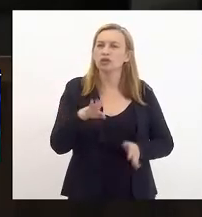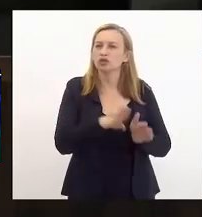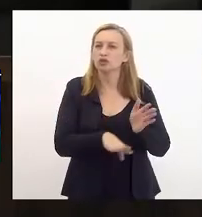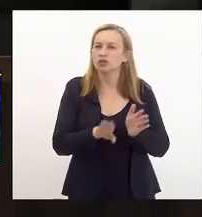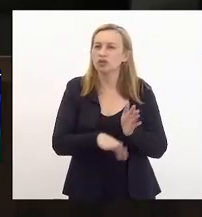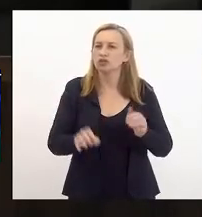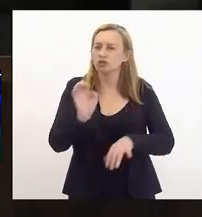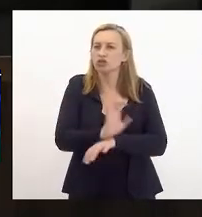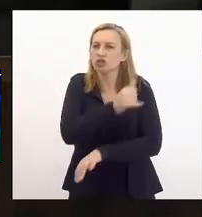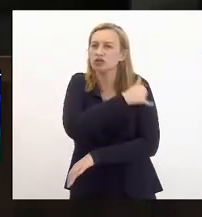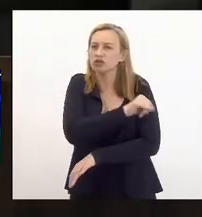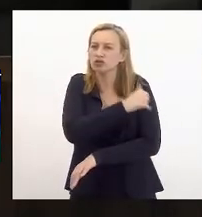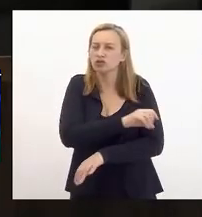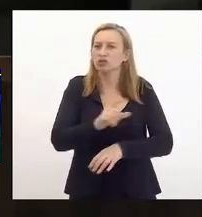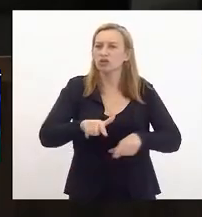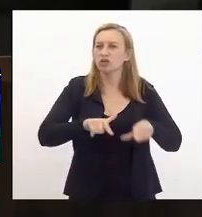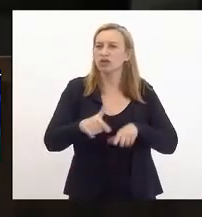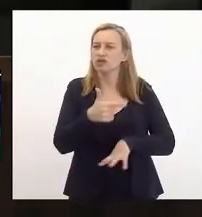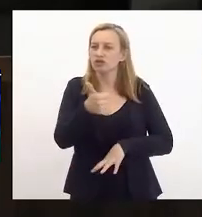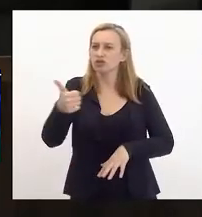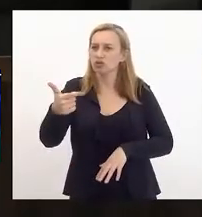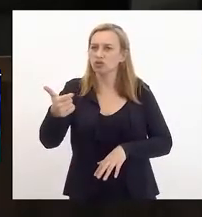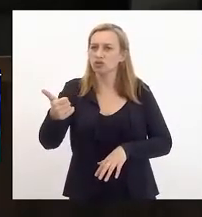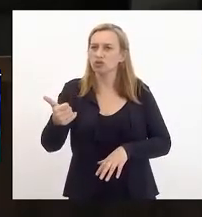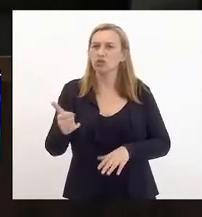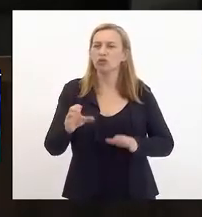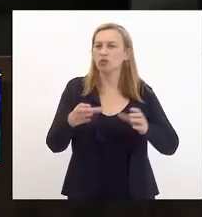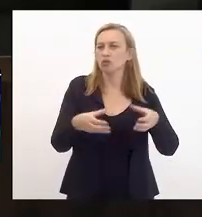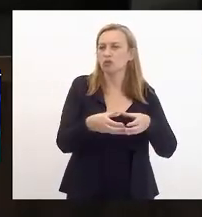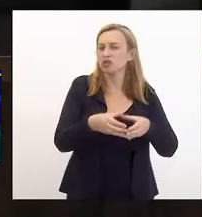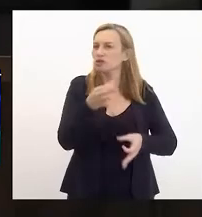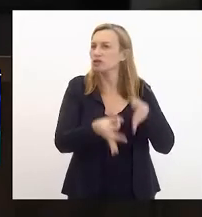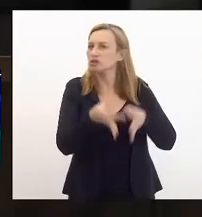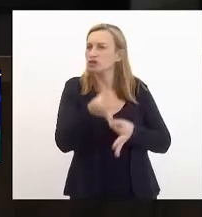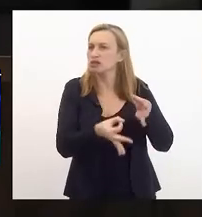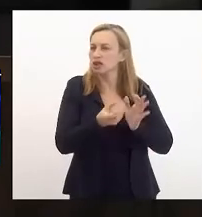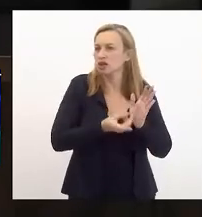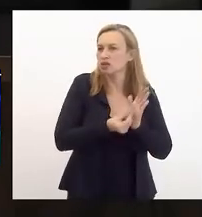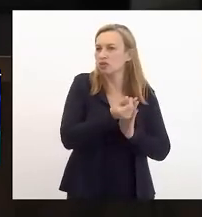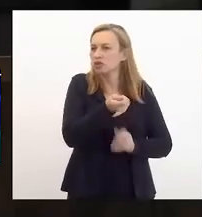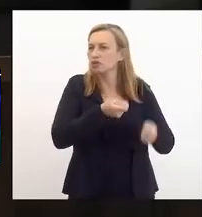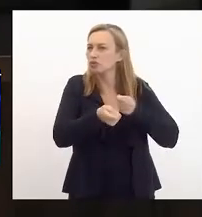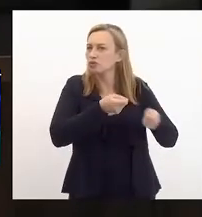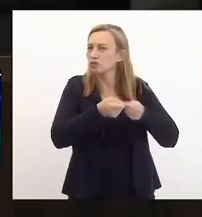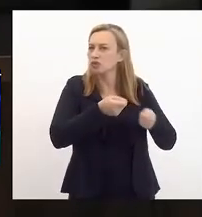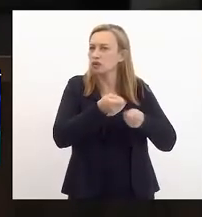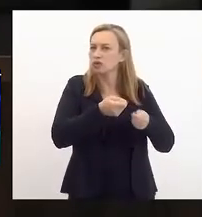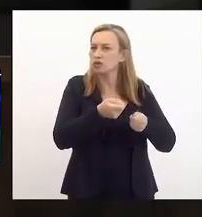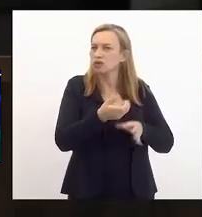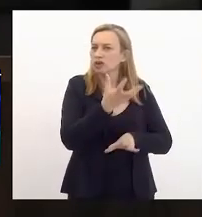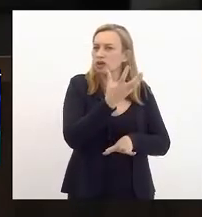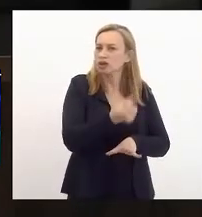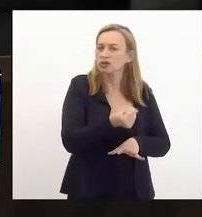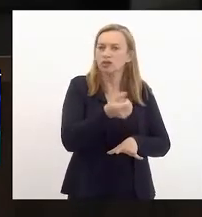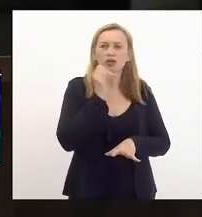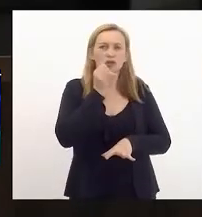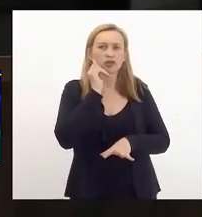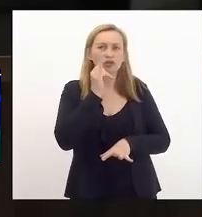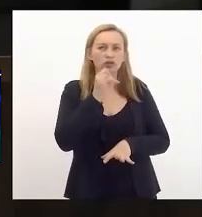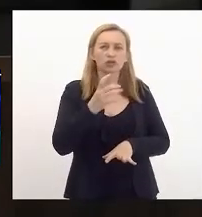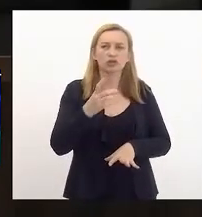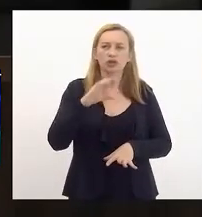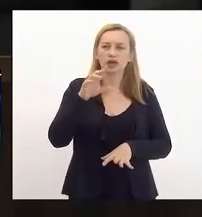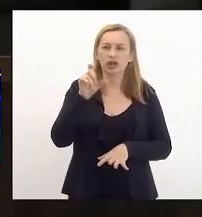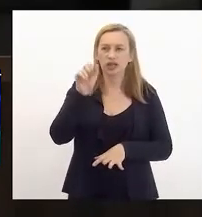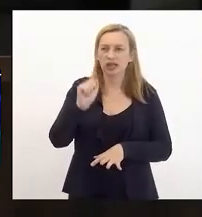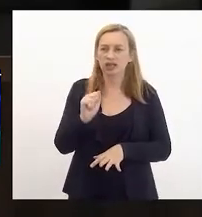do Rio Janeiro para o exercício de 22. Aparecida com Comissão de Orçamento, Finanças, Fiscalização Financeira e Controle, favorável ao relator do deputado Márcio Canella. Em